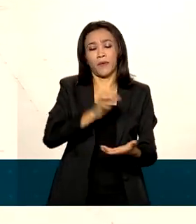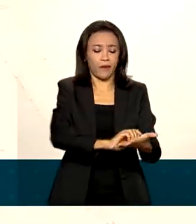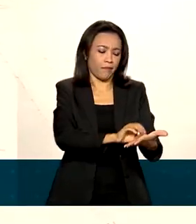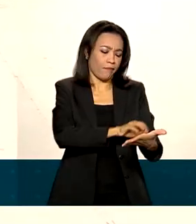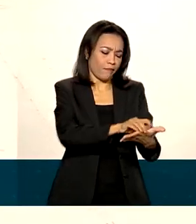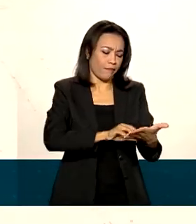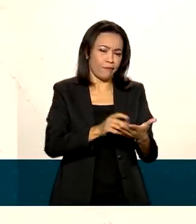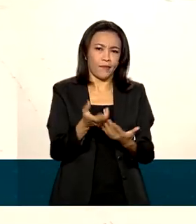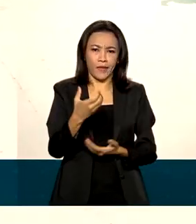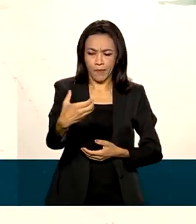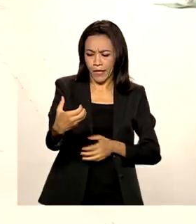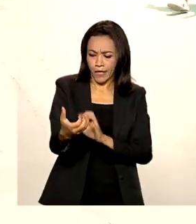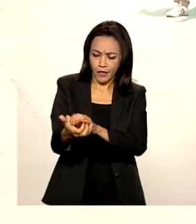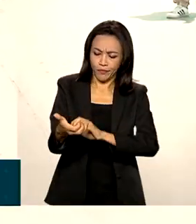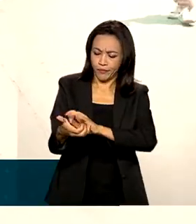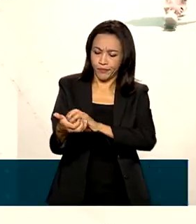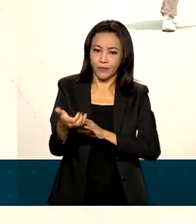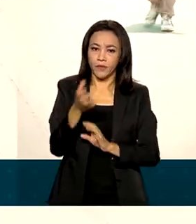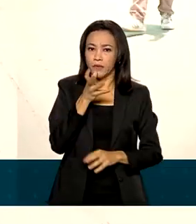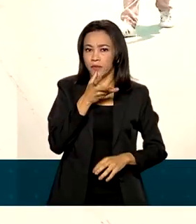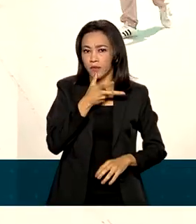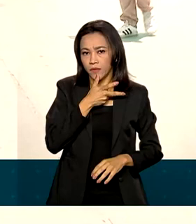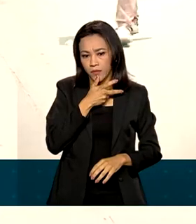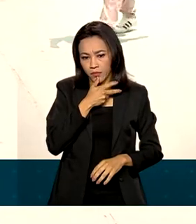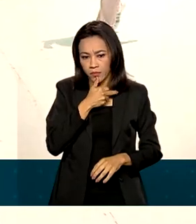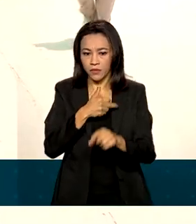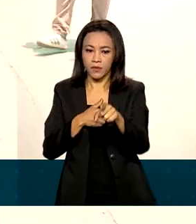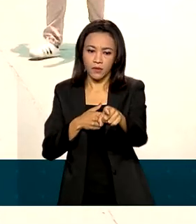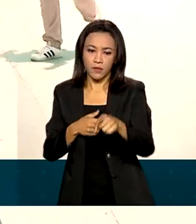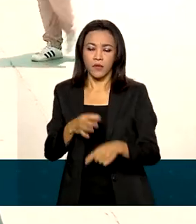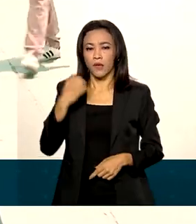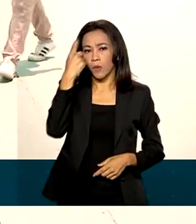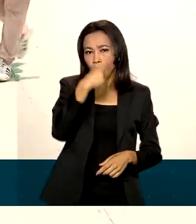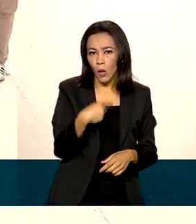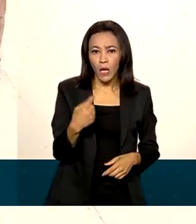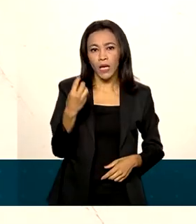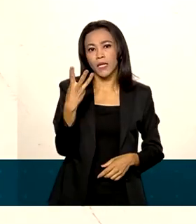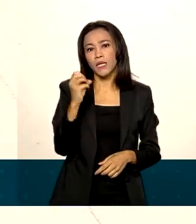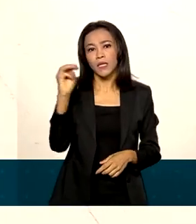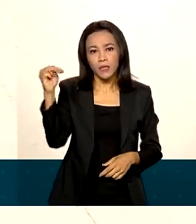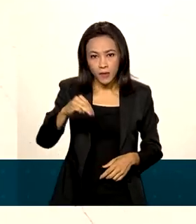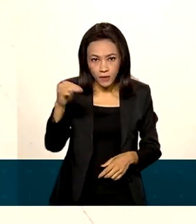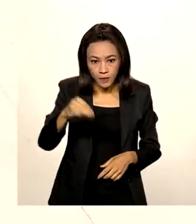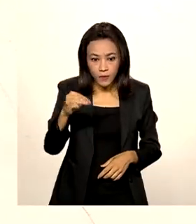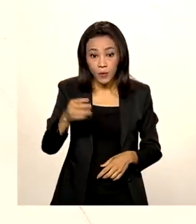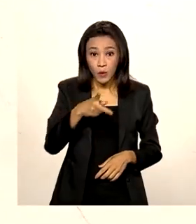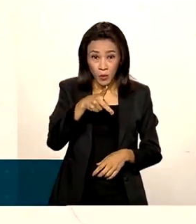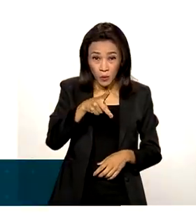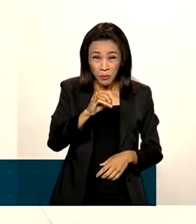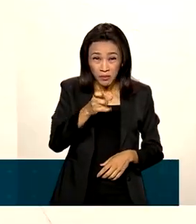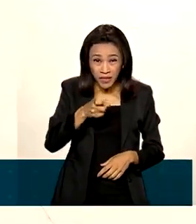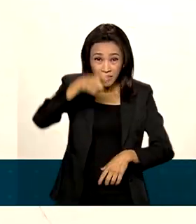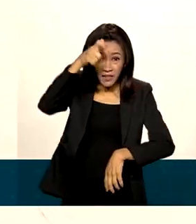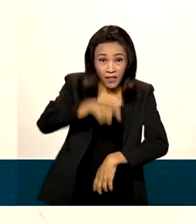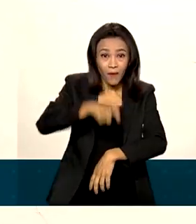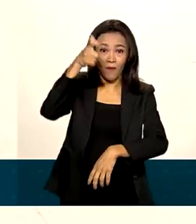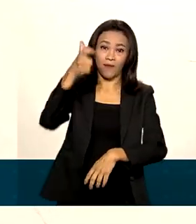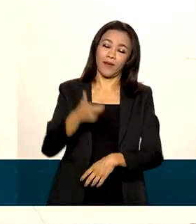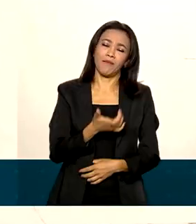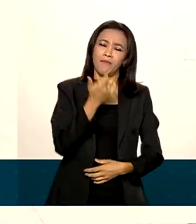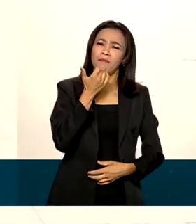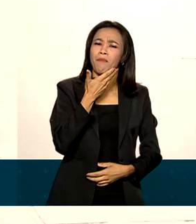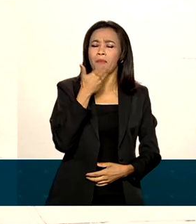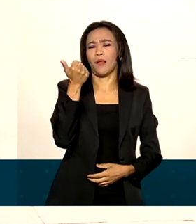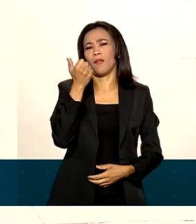por exemplo. TED, essas coisas, demoravam muito, que normalmente era uma hora, 30 minutos para cair, e o PIX cai na hora, né? Bem melhor, mais